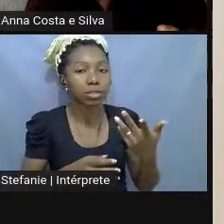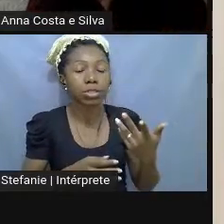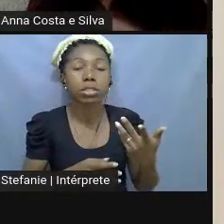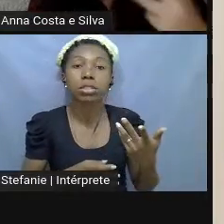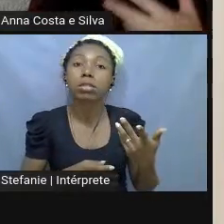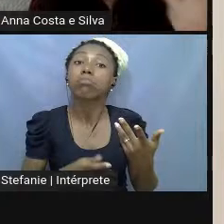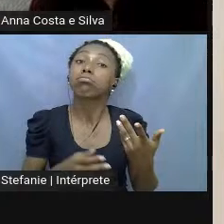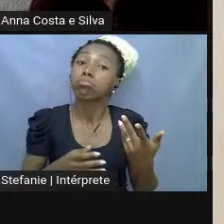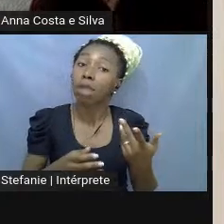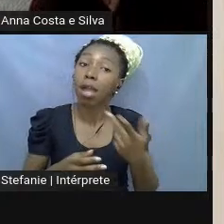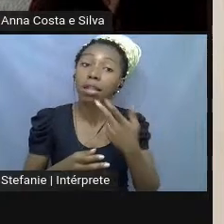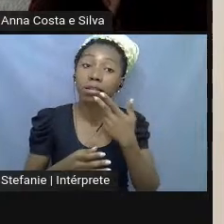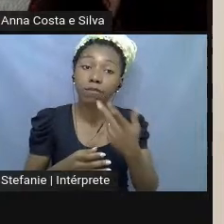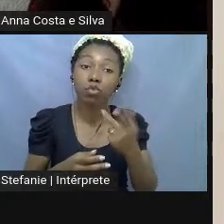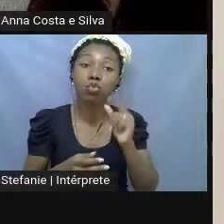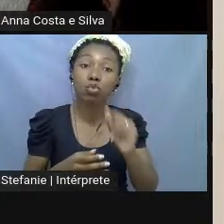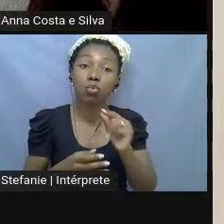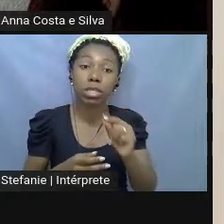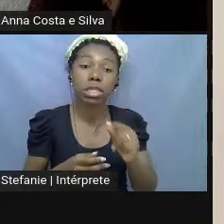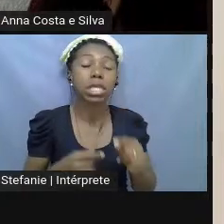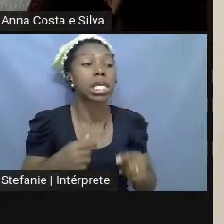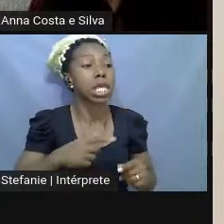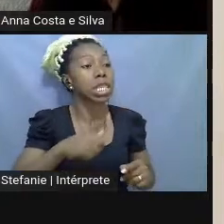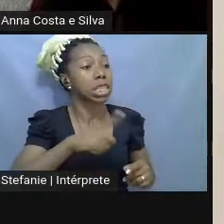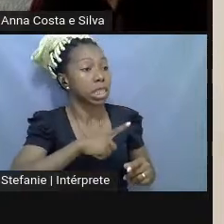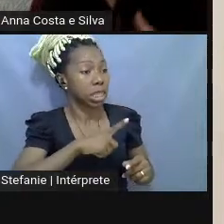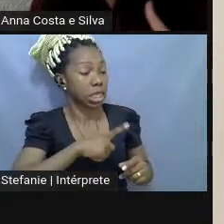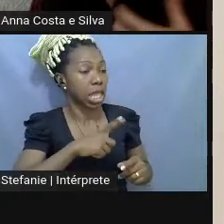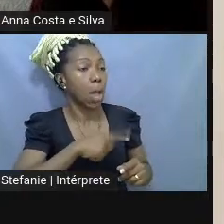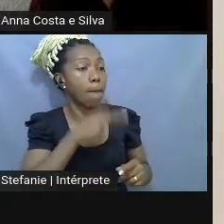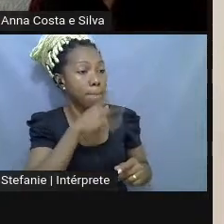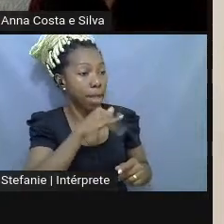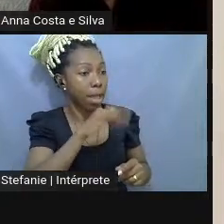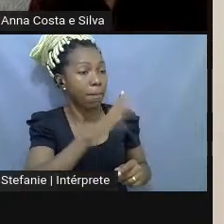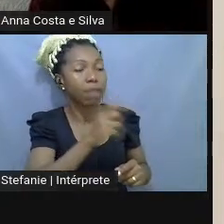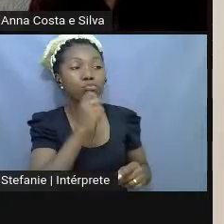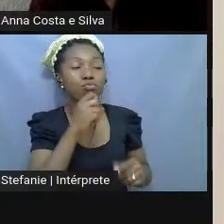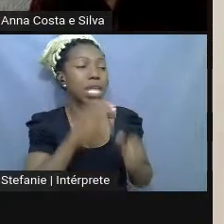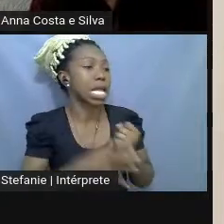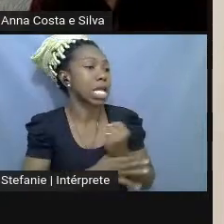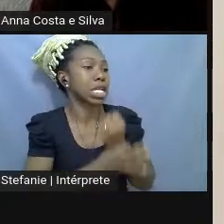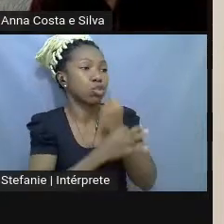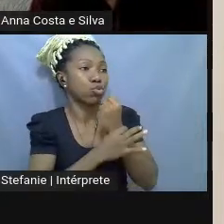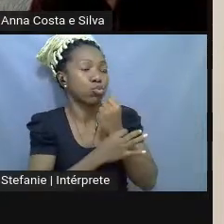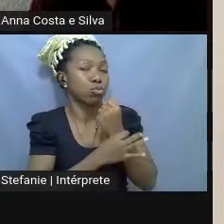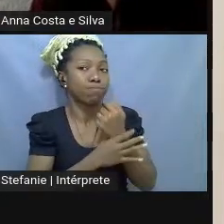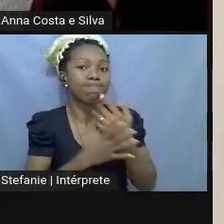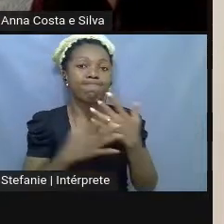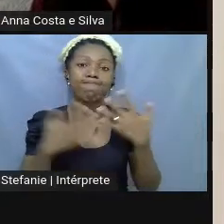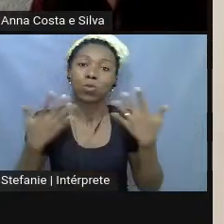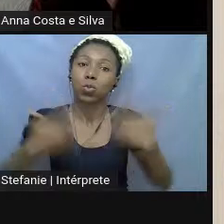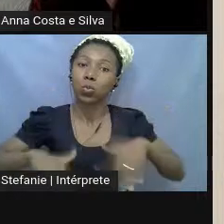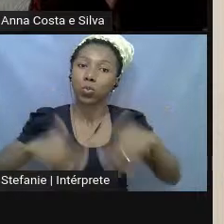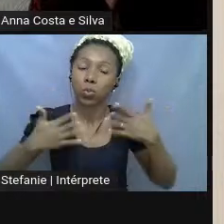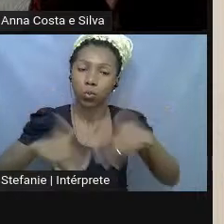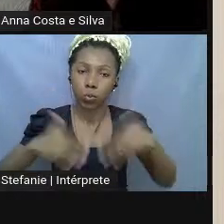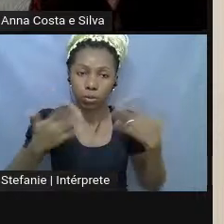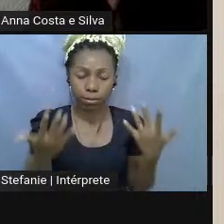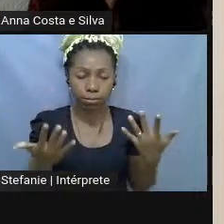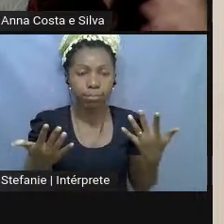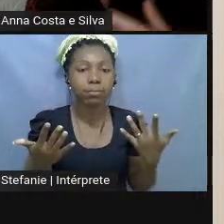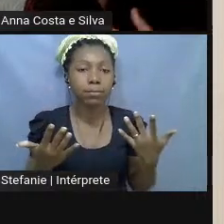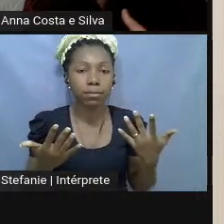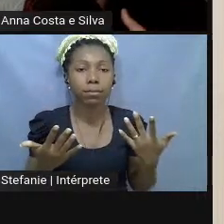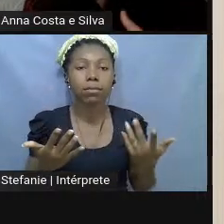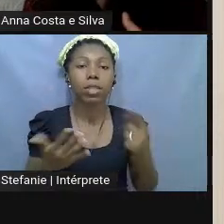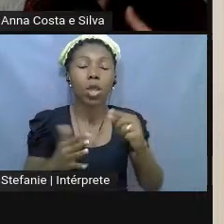na mensagem, assim... Tem o pai, mas não é garantido. E eu acho que tem tanta coisa nessa mensagem é... Né? Do